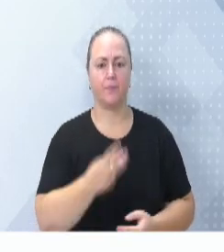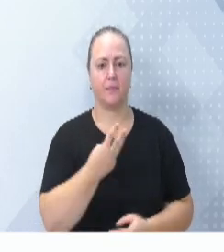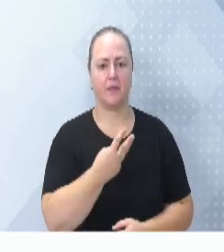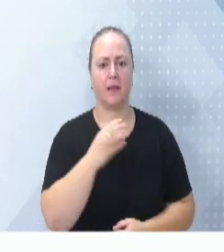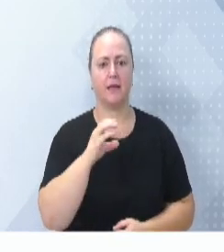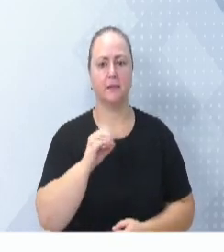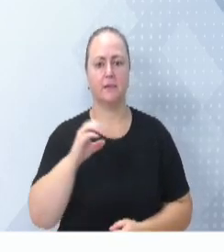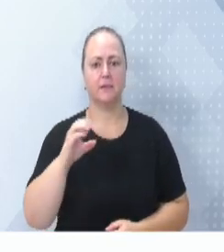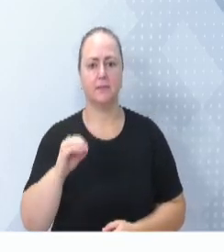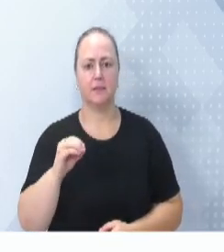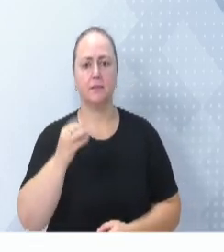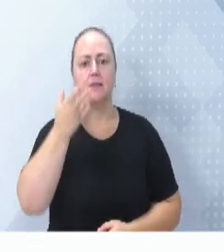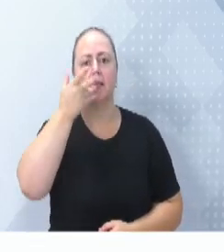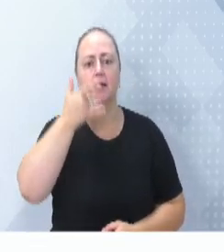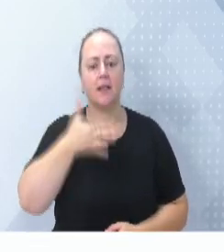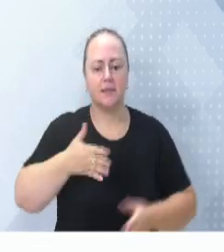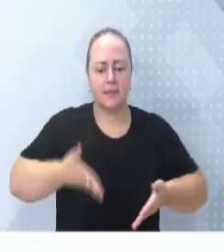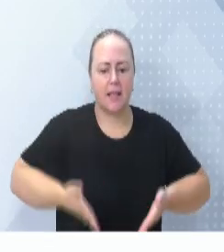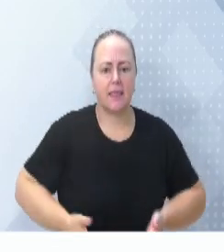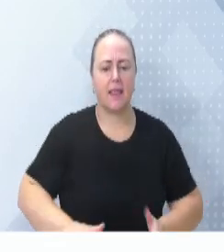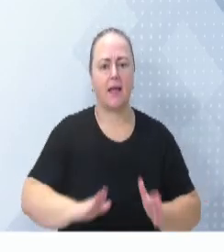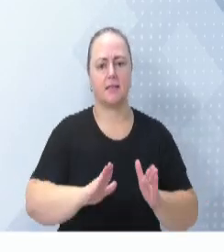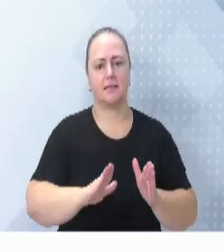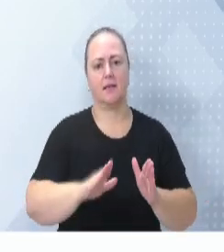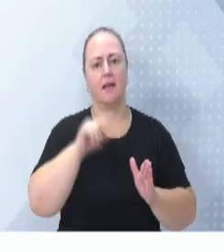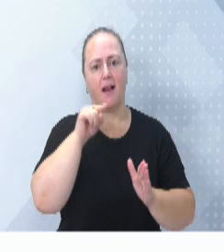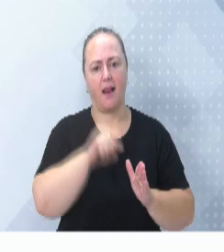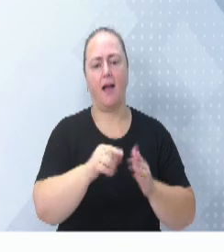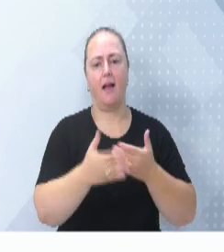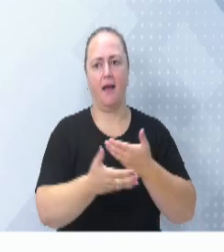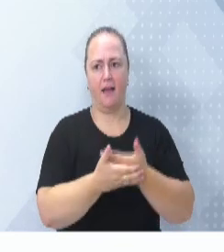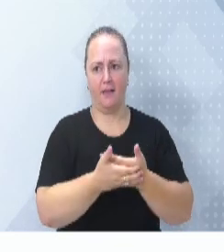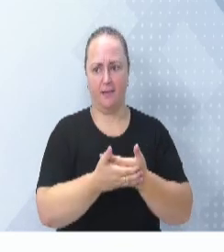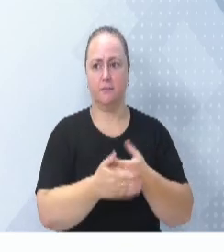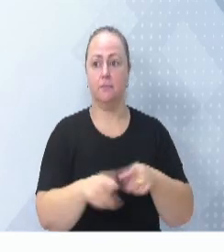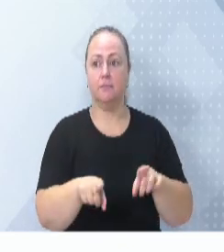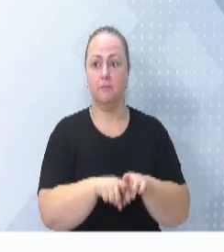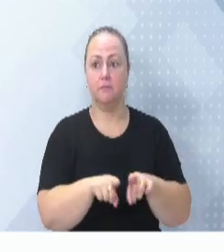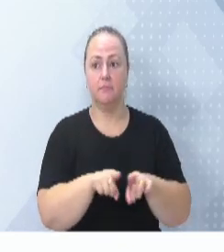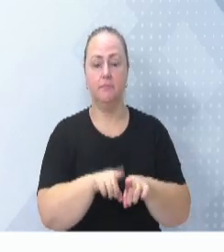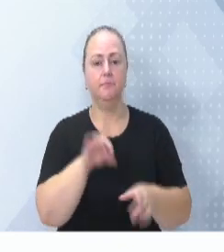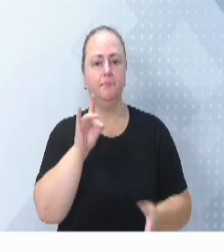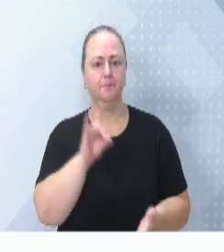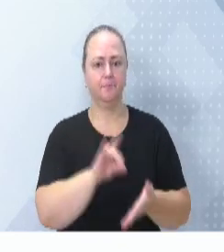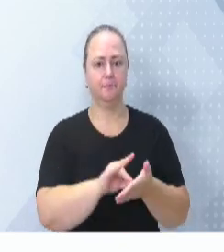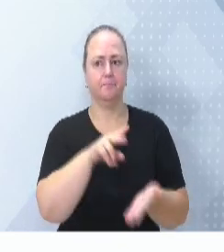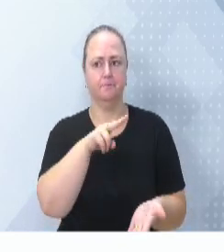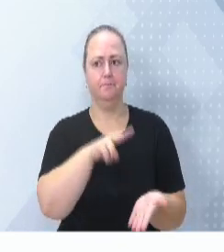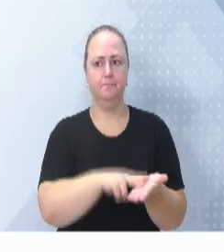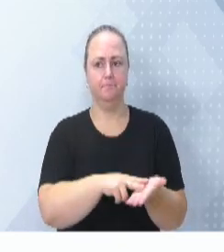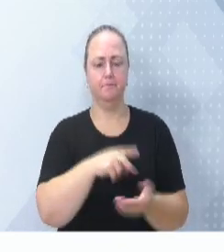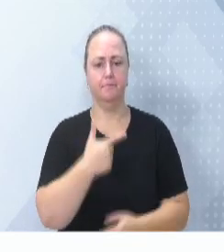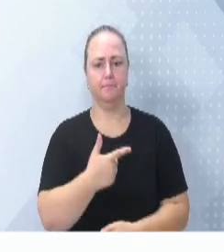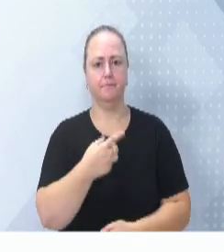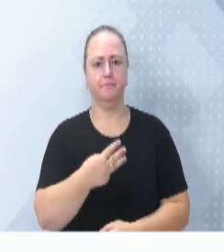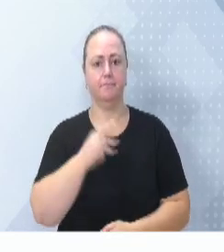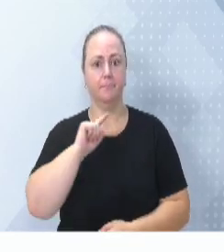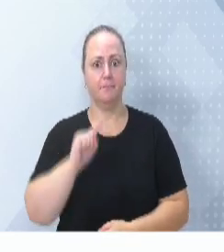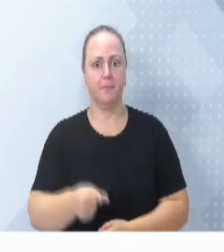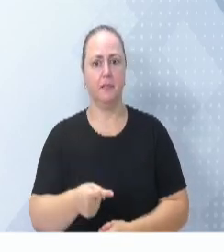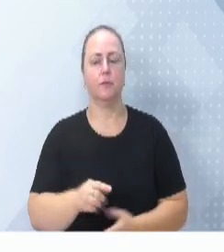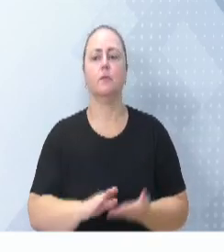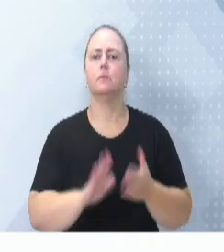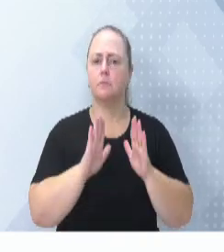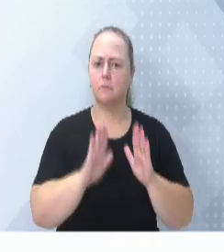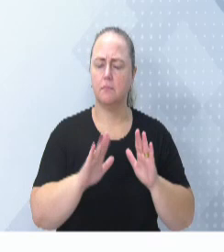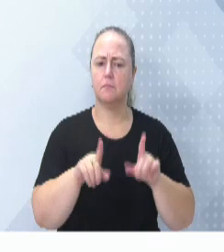Antônio ao mês. Temos também ali um motivo de muito destaque, que são as internações, são 23 mil internações, e